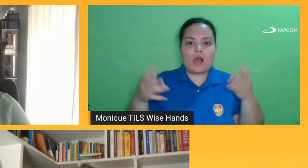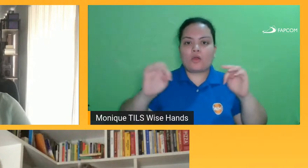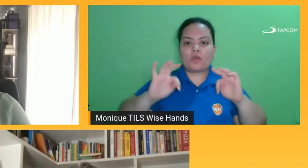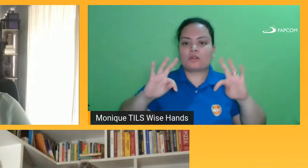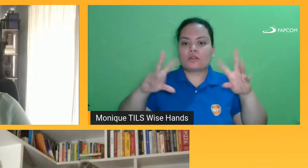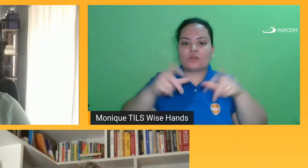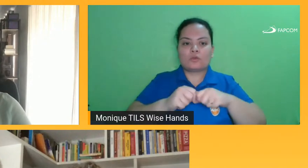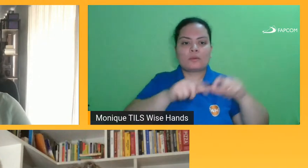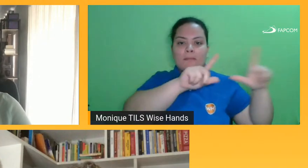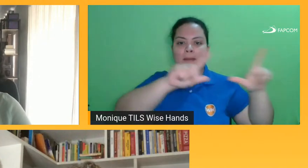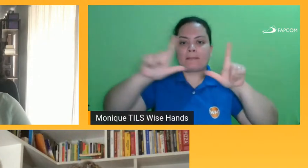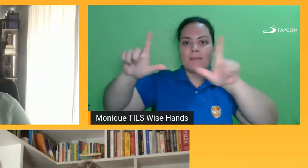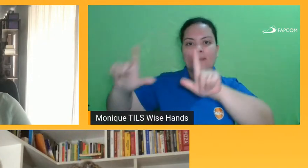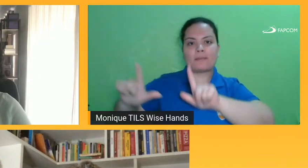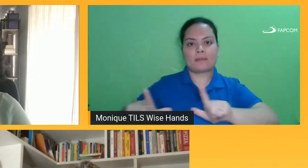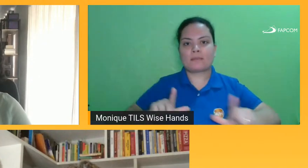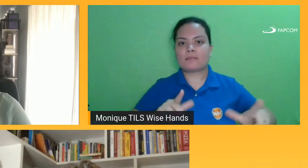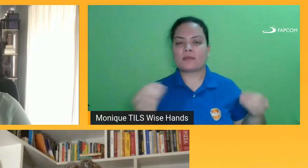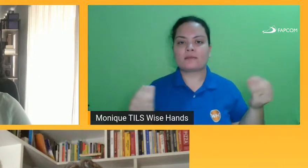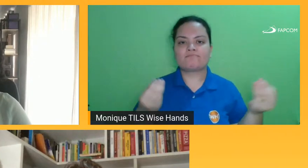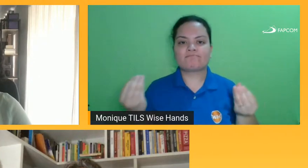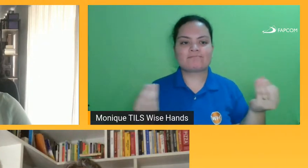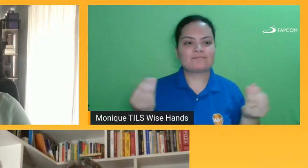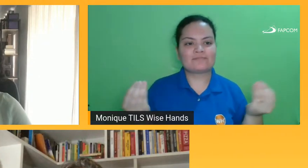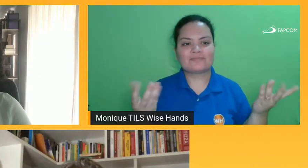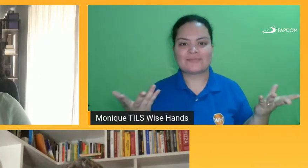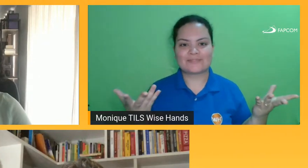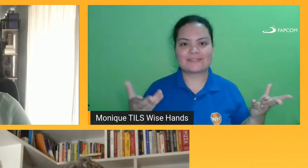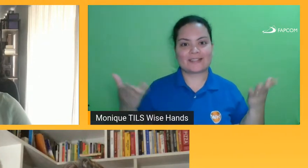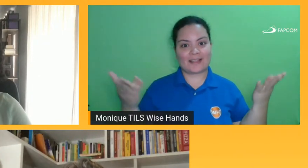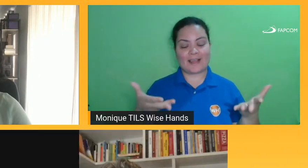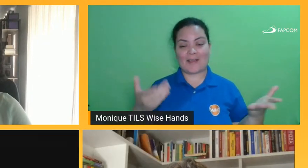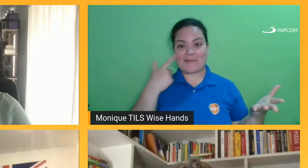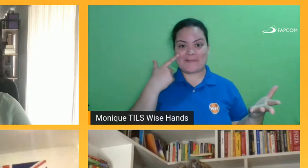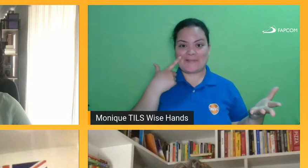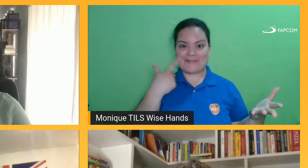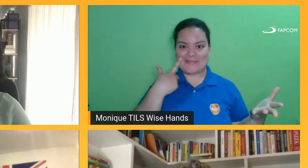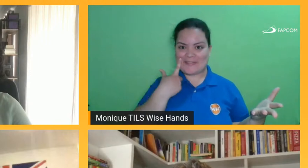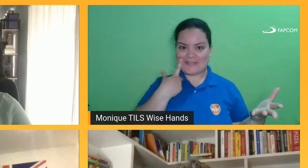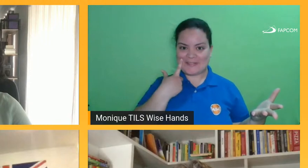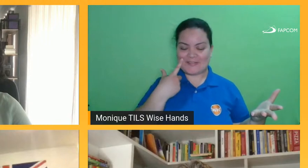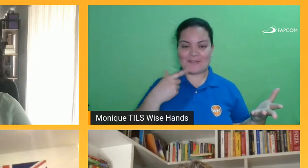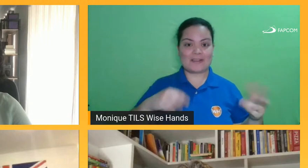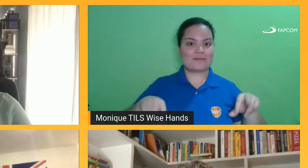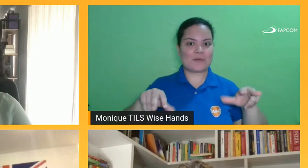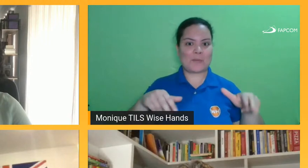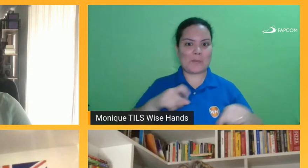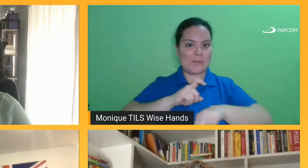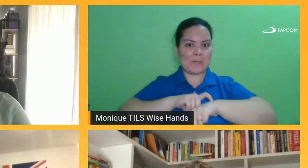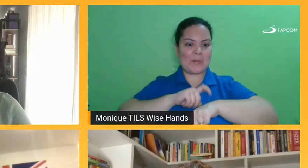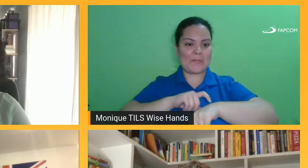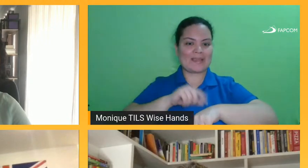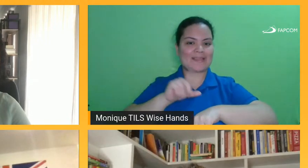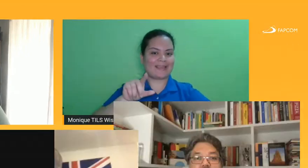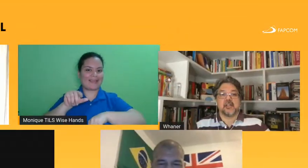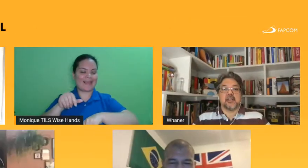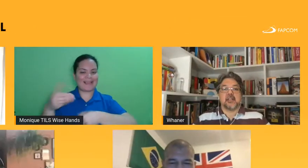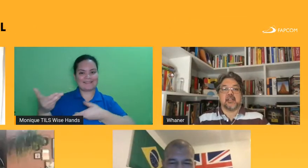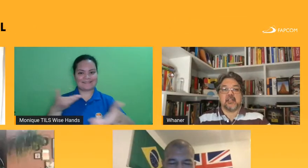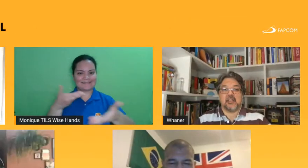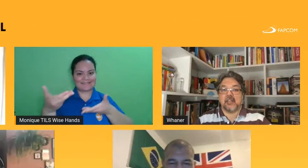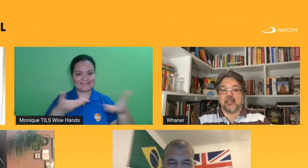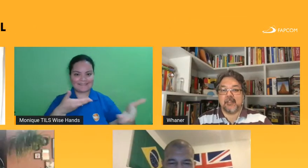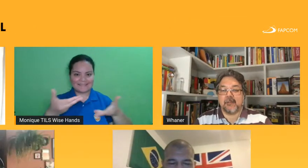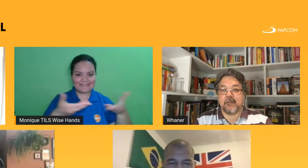tela, mas a gente vai, vamos passar pra uma fase agora da nossa mesa, que é realmente de um diálogo de todos os convidados